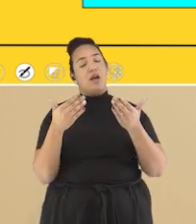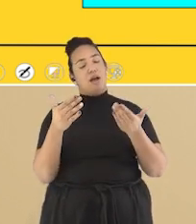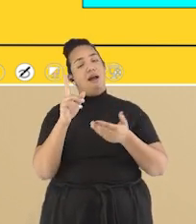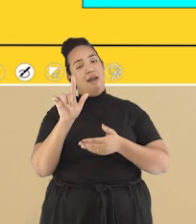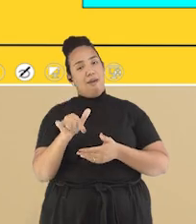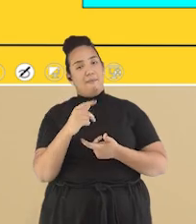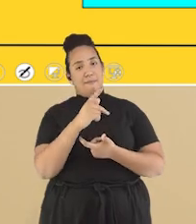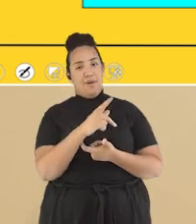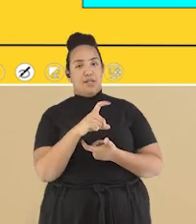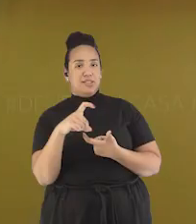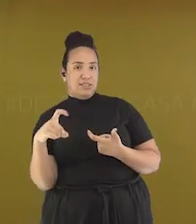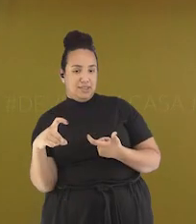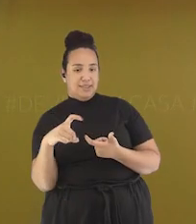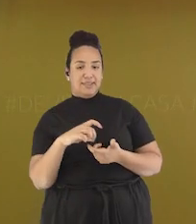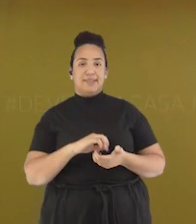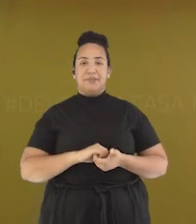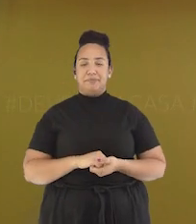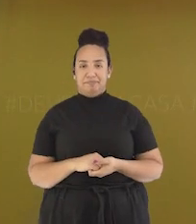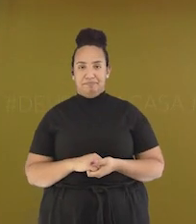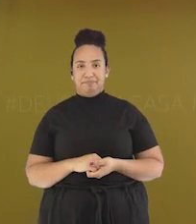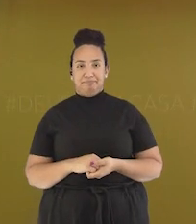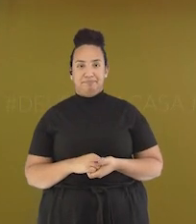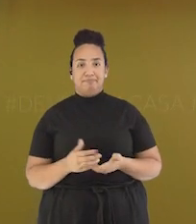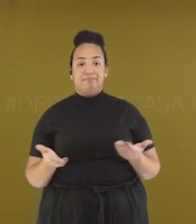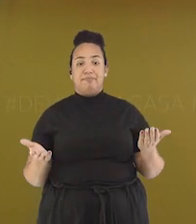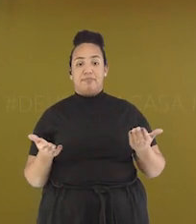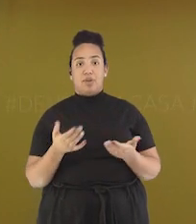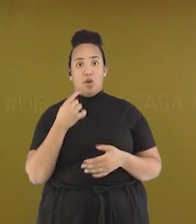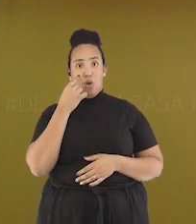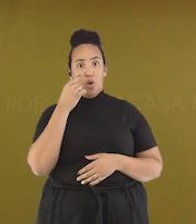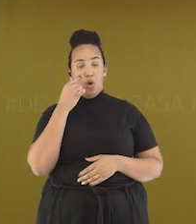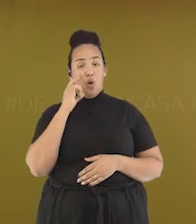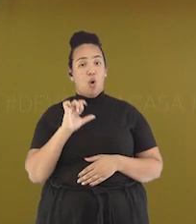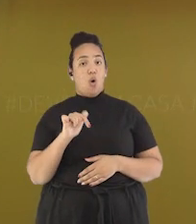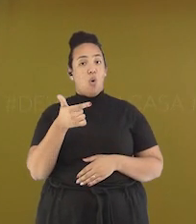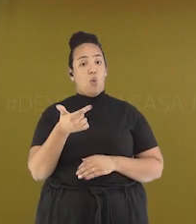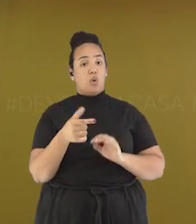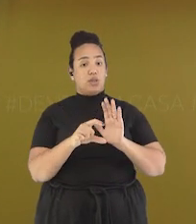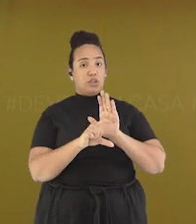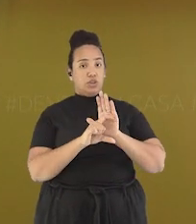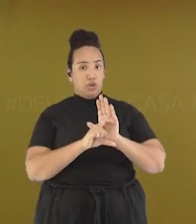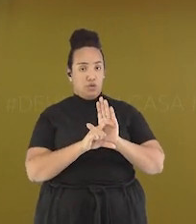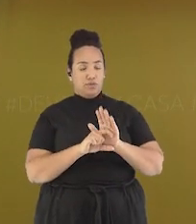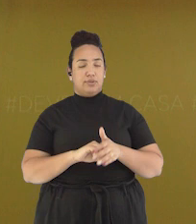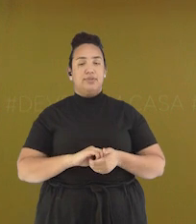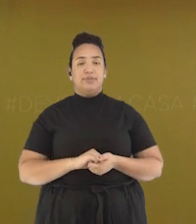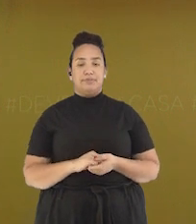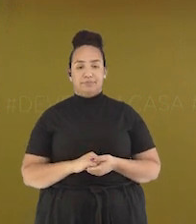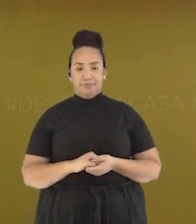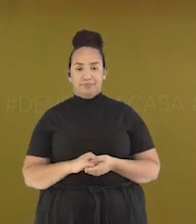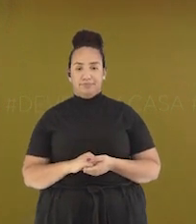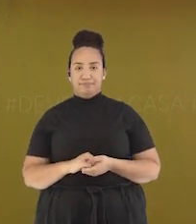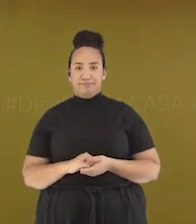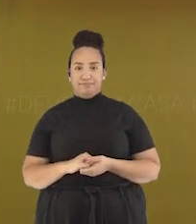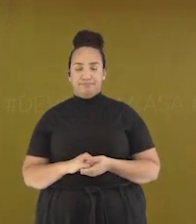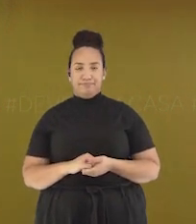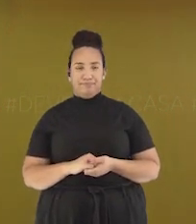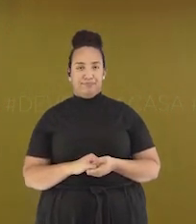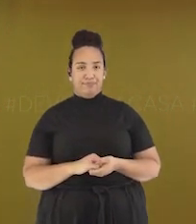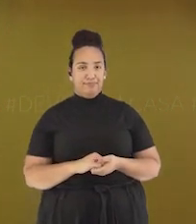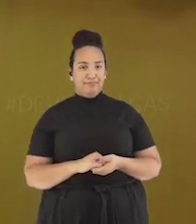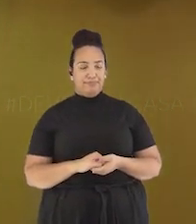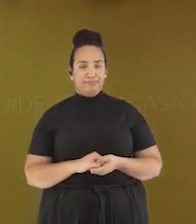paroxítonas Vamos agora para a próxima estrofe da música Então vamos lá